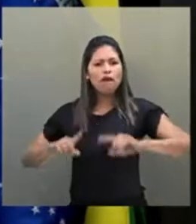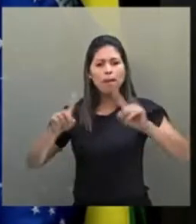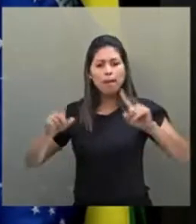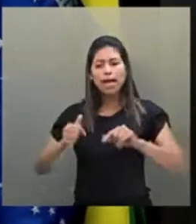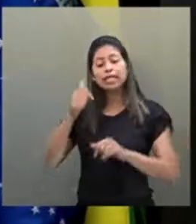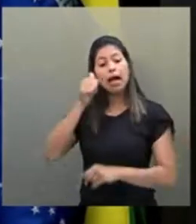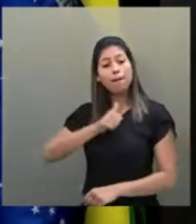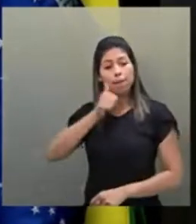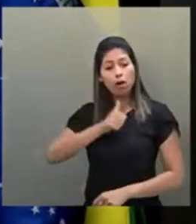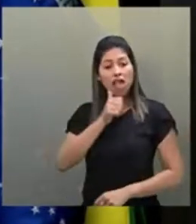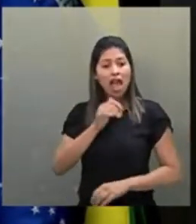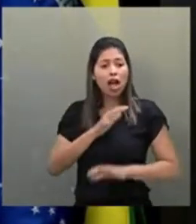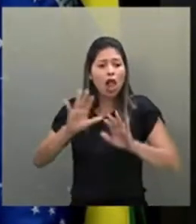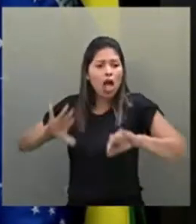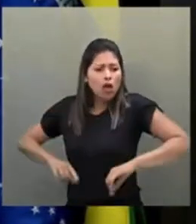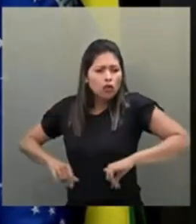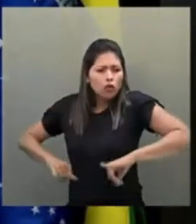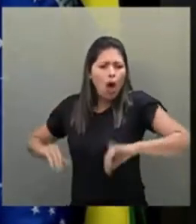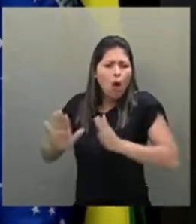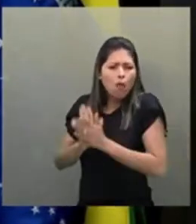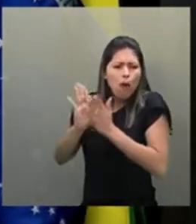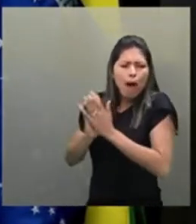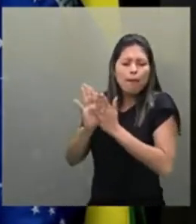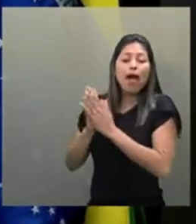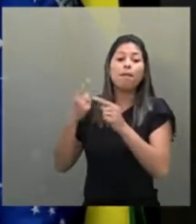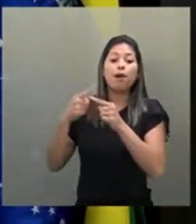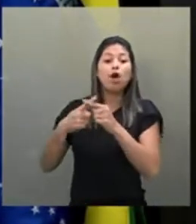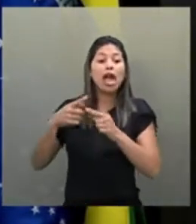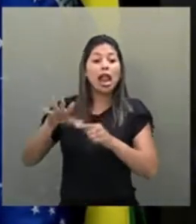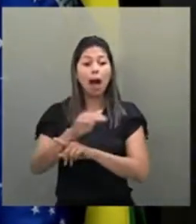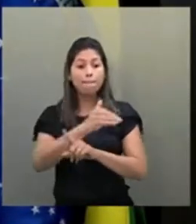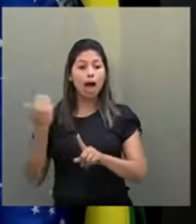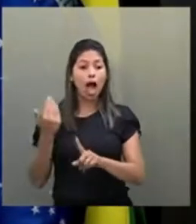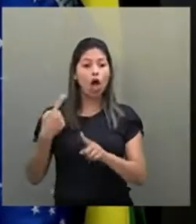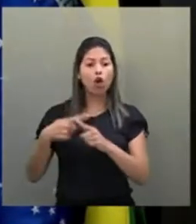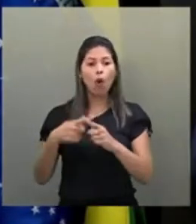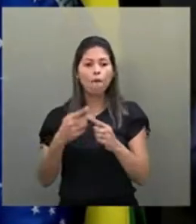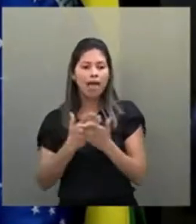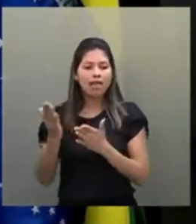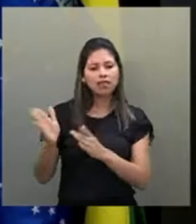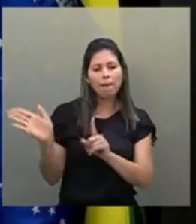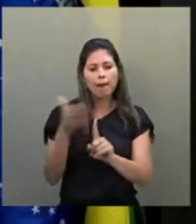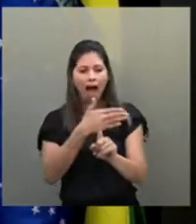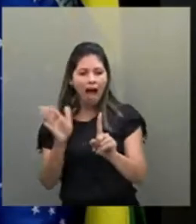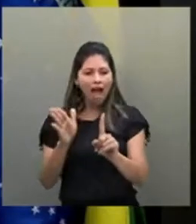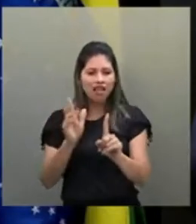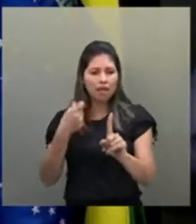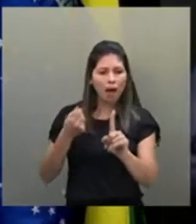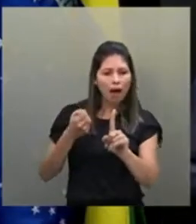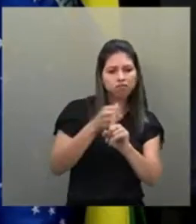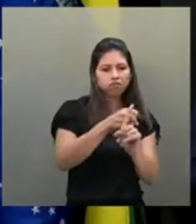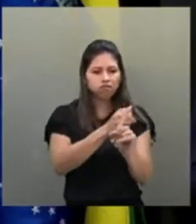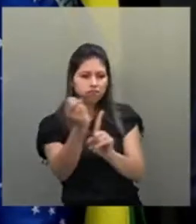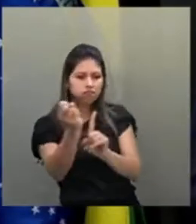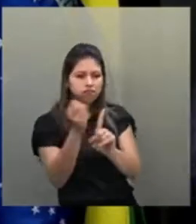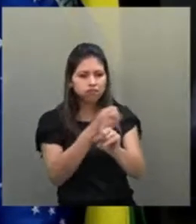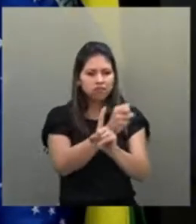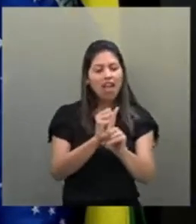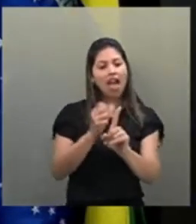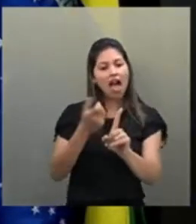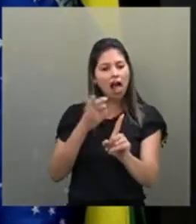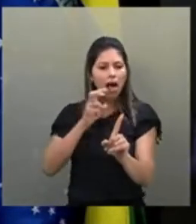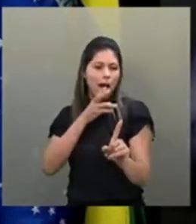humilde é aquela que é assassinada porque ela começa com tapa na cara, depois vem um empurrão, vem uma violência